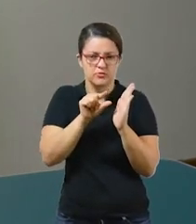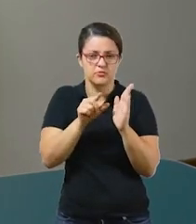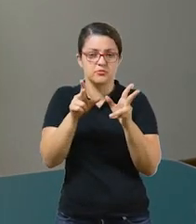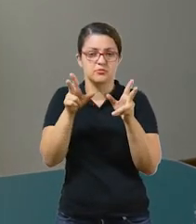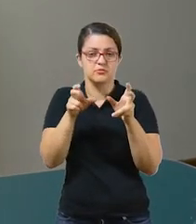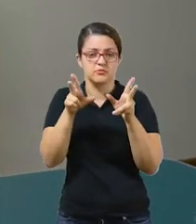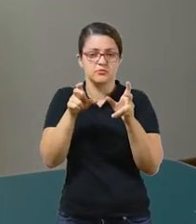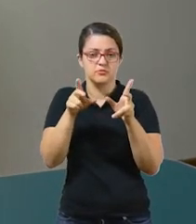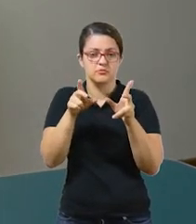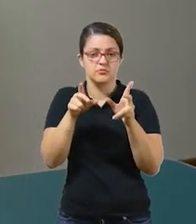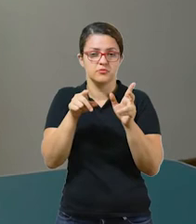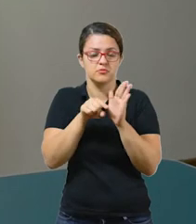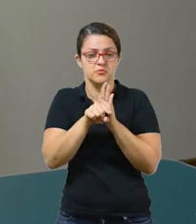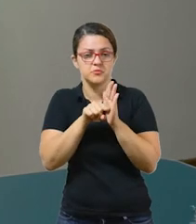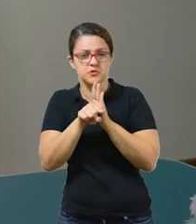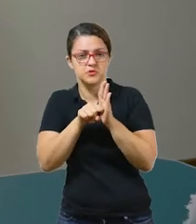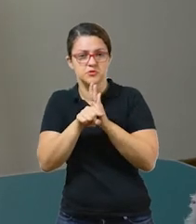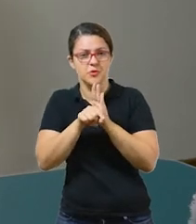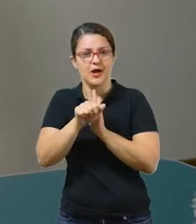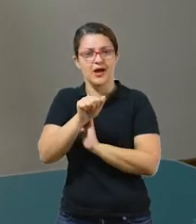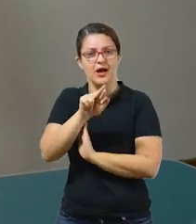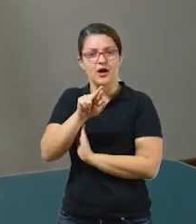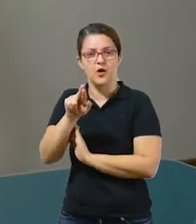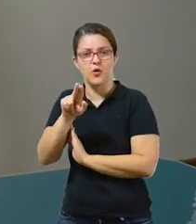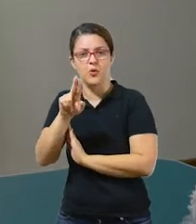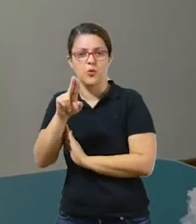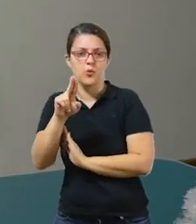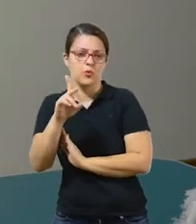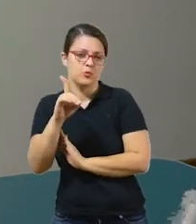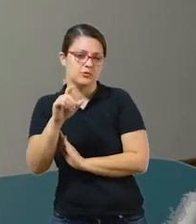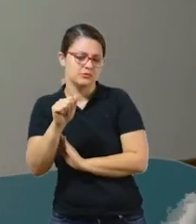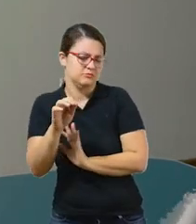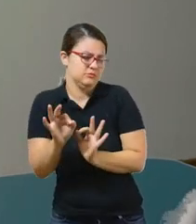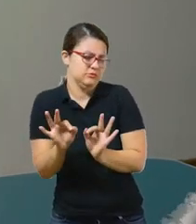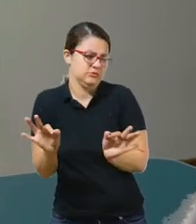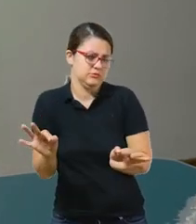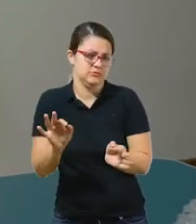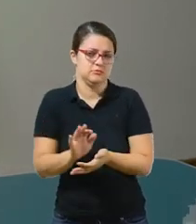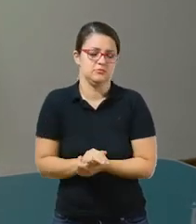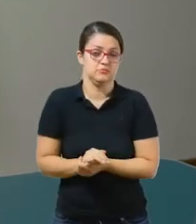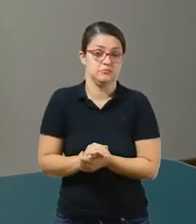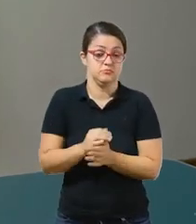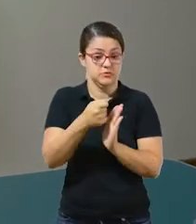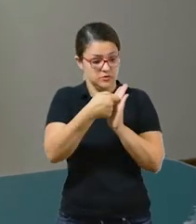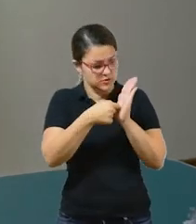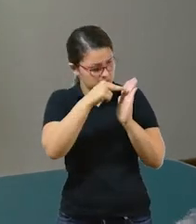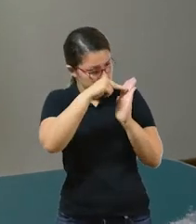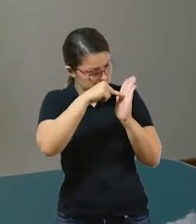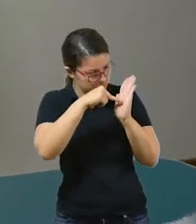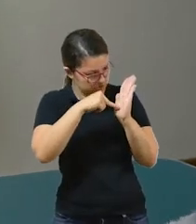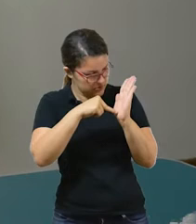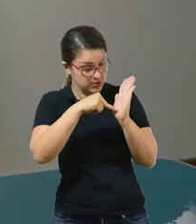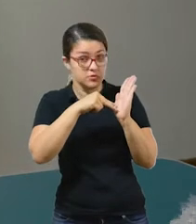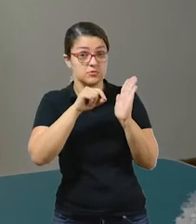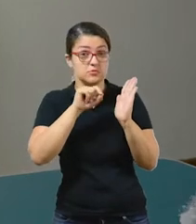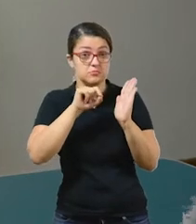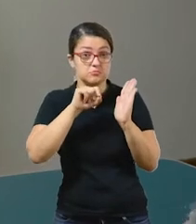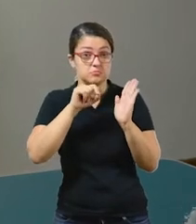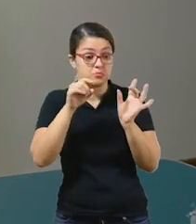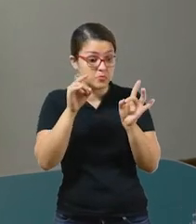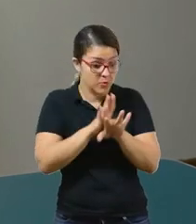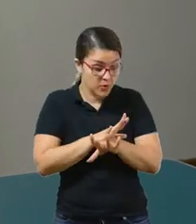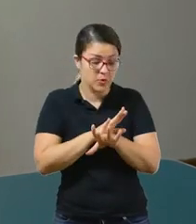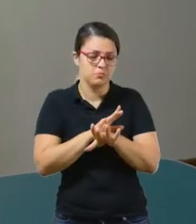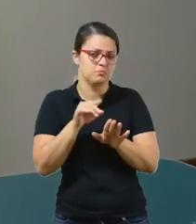Que se chama O Inspetor Arruda e é super simples. Depois dessa atividade, da leitura que eles realizarão, eles irão responder um